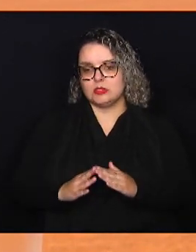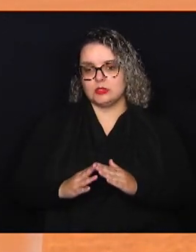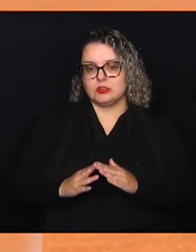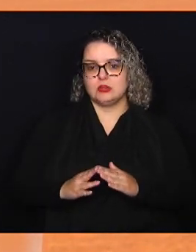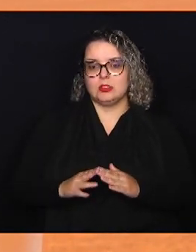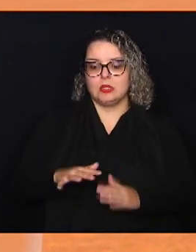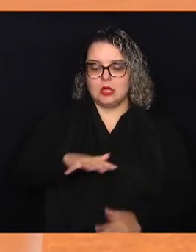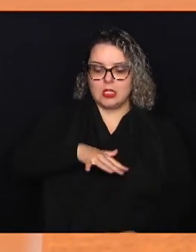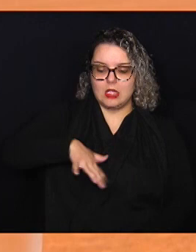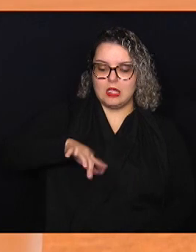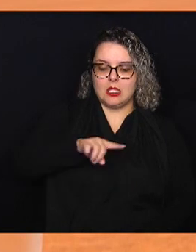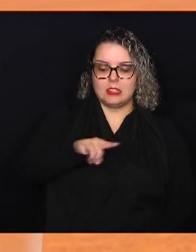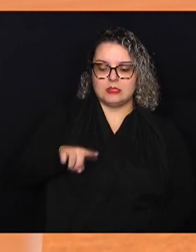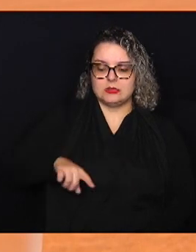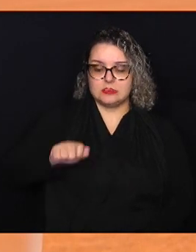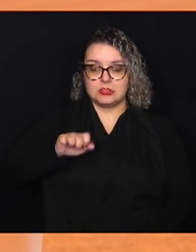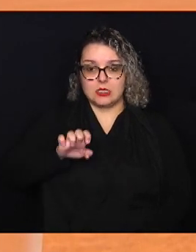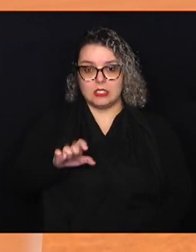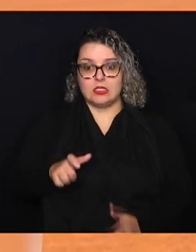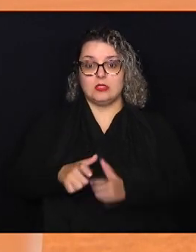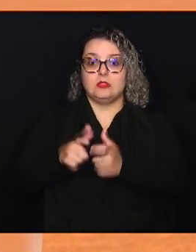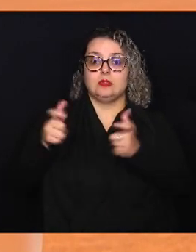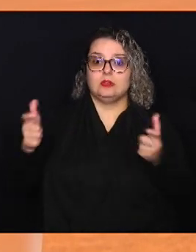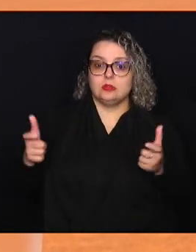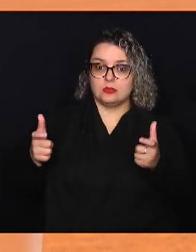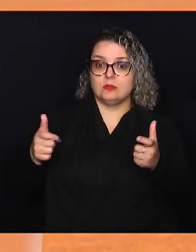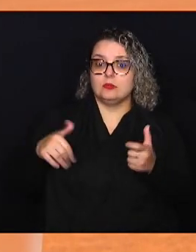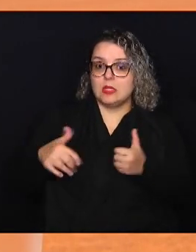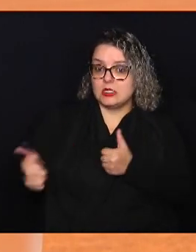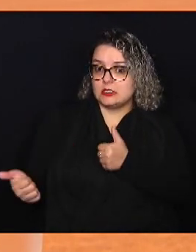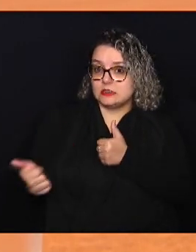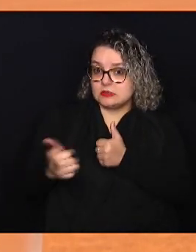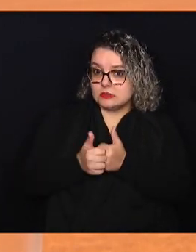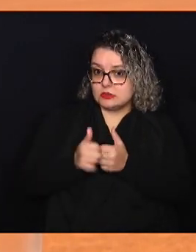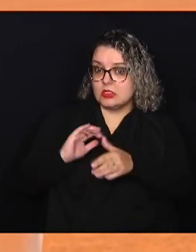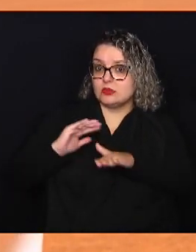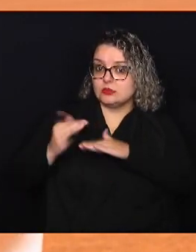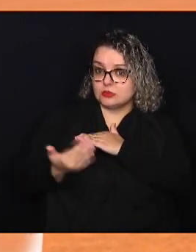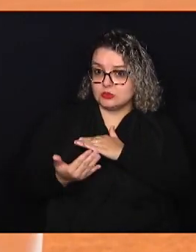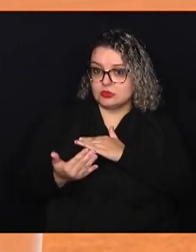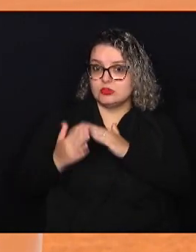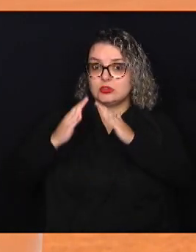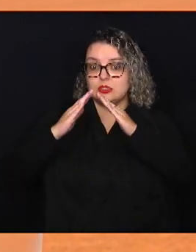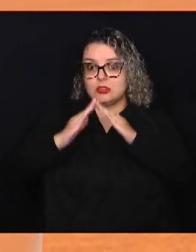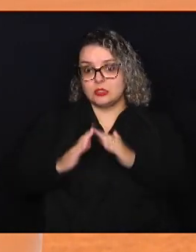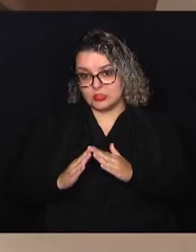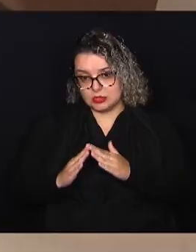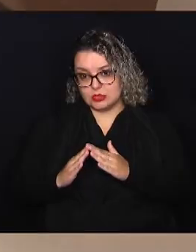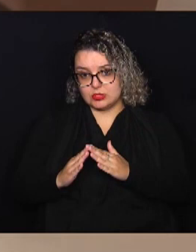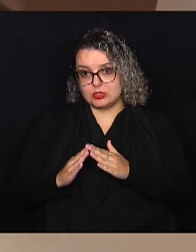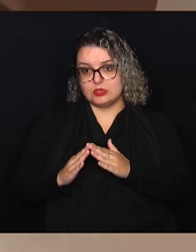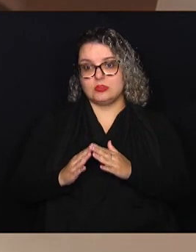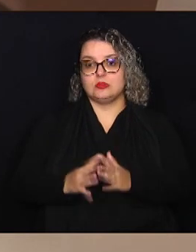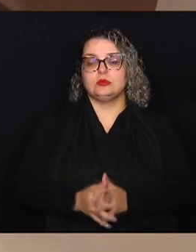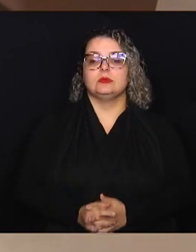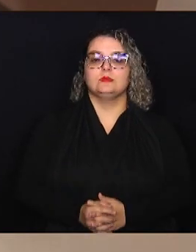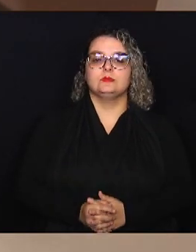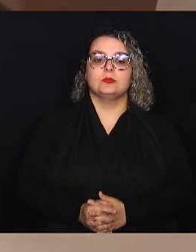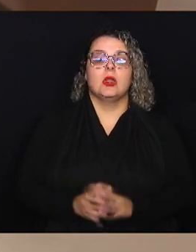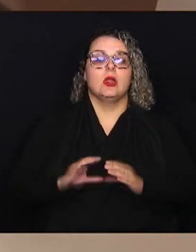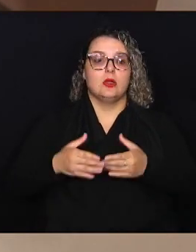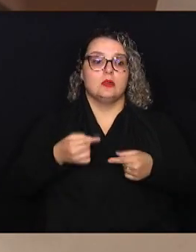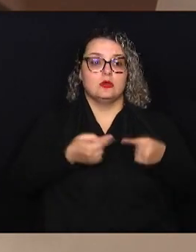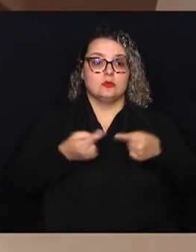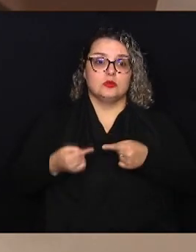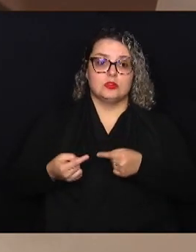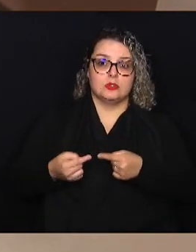faixa ZAI teve um aumento ficando mais próximo aos bairros e moradias residenciais. A comissão debateu